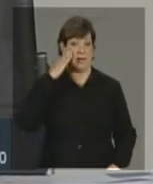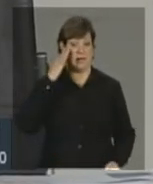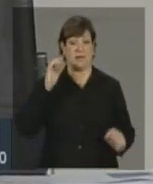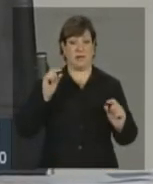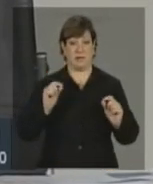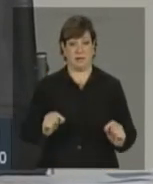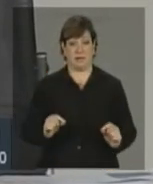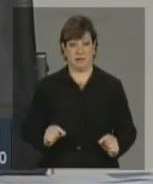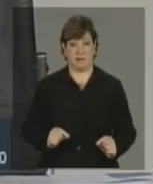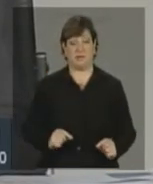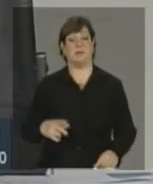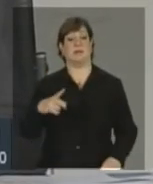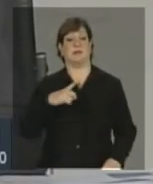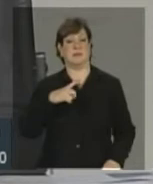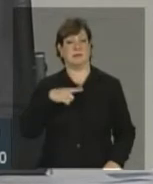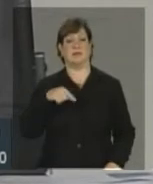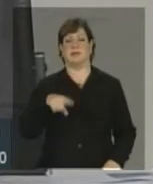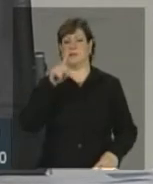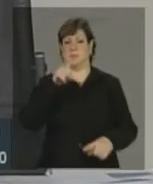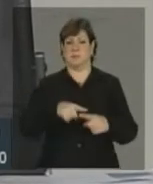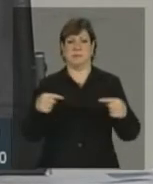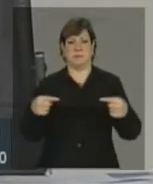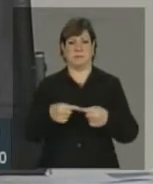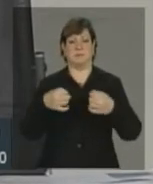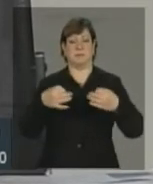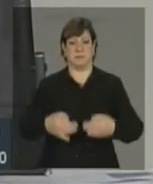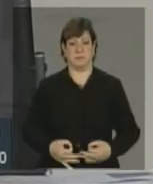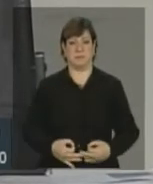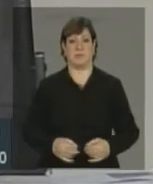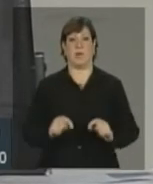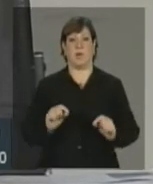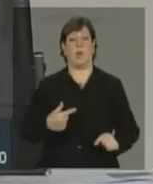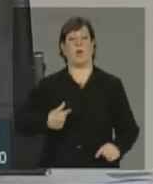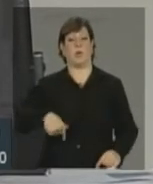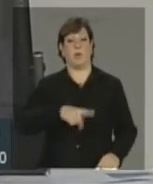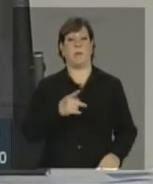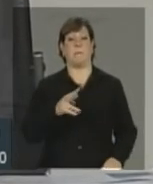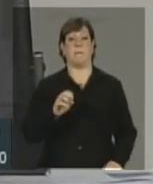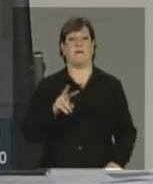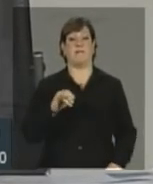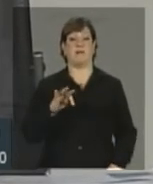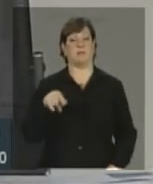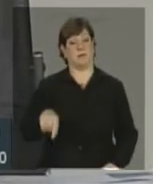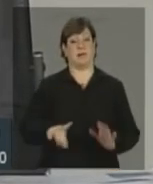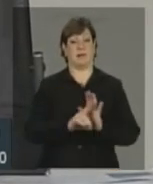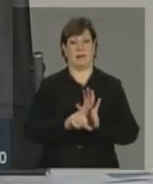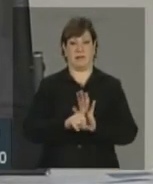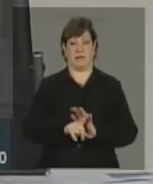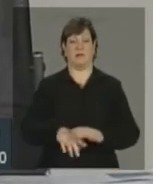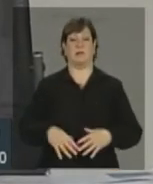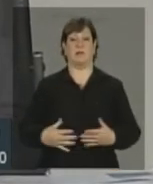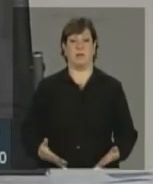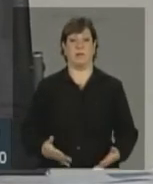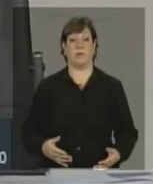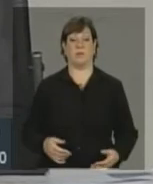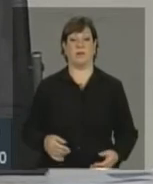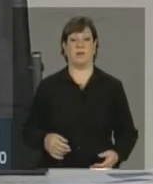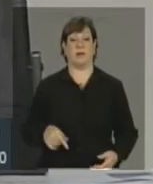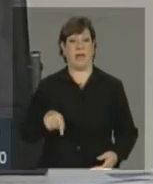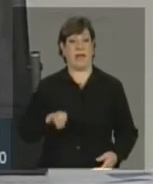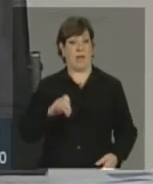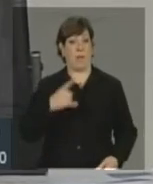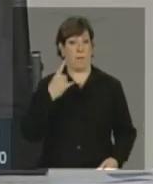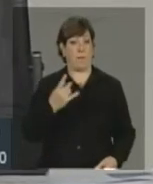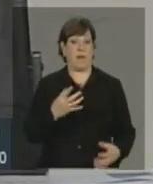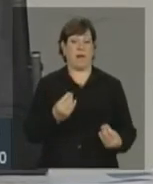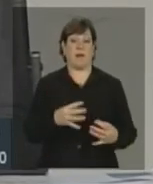está em absoluta linha com o que nós previmos no decreto. É uma grande